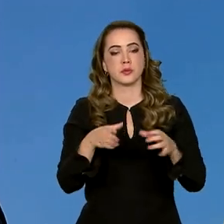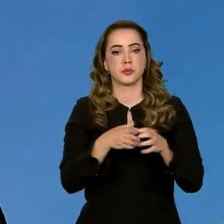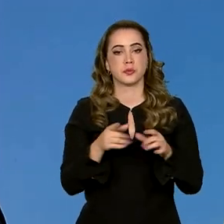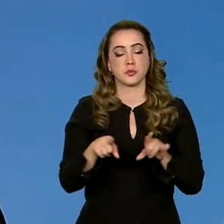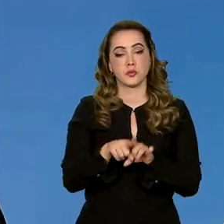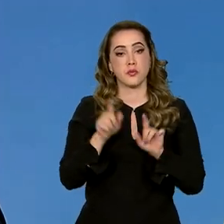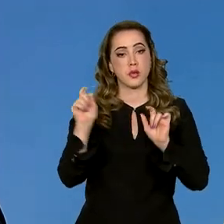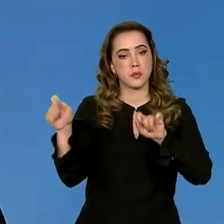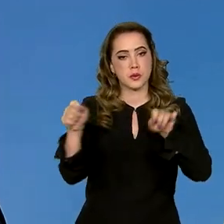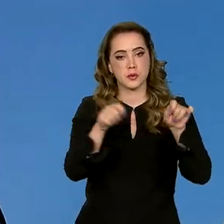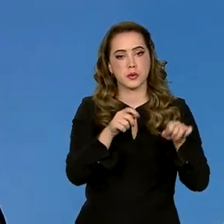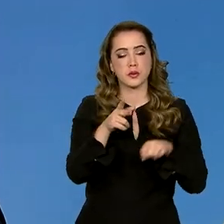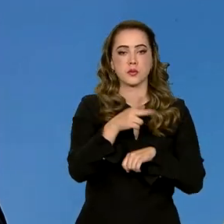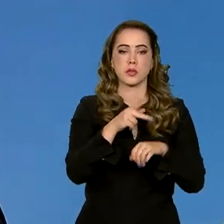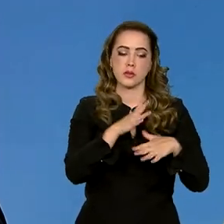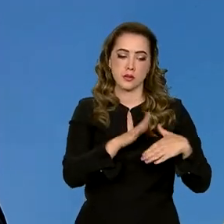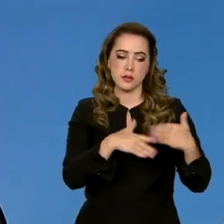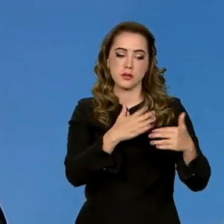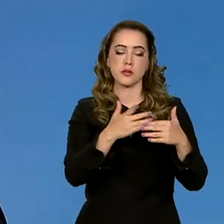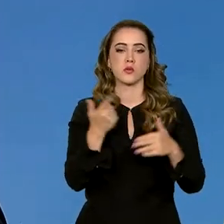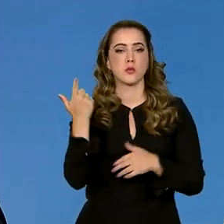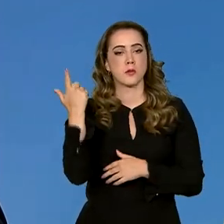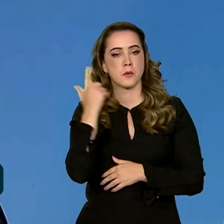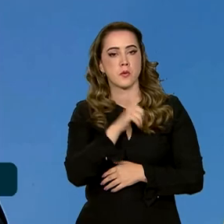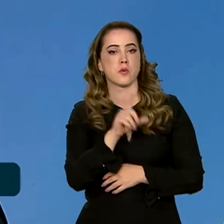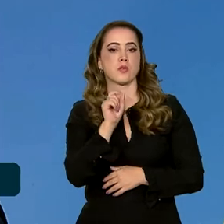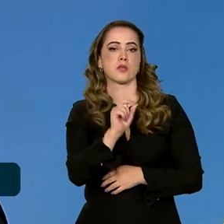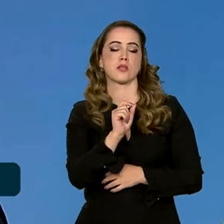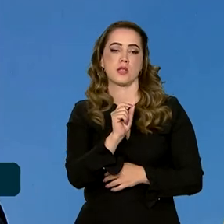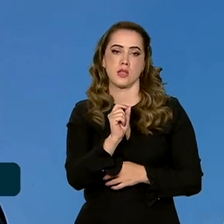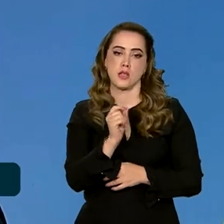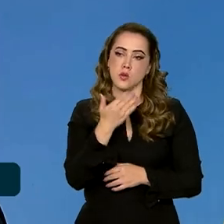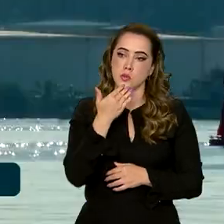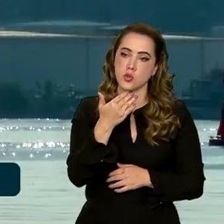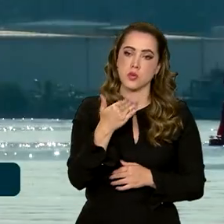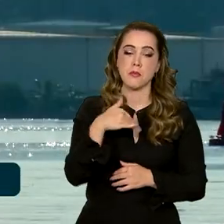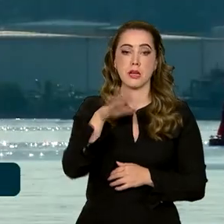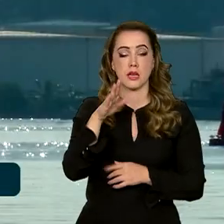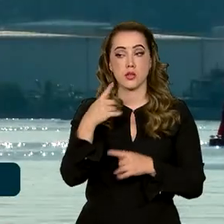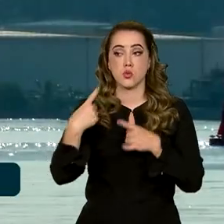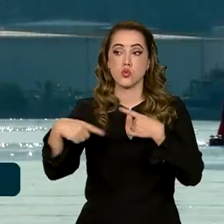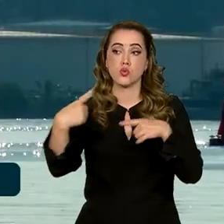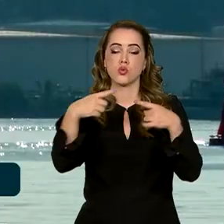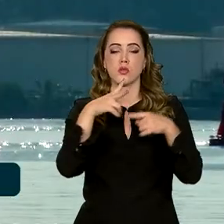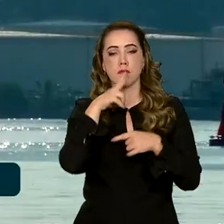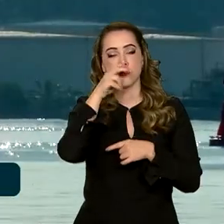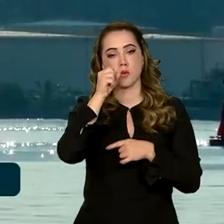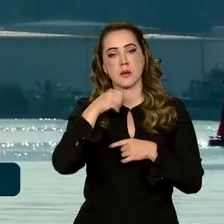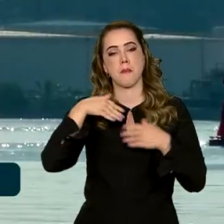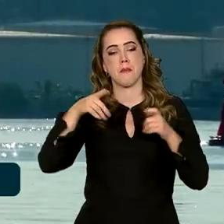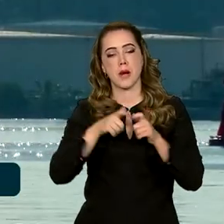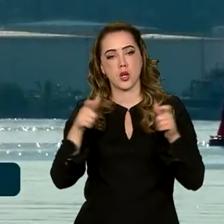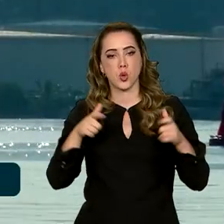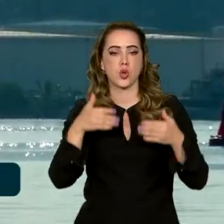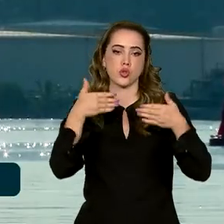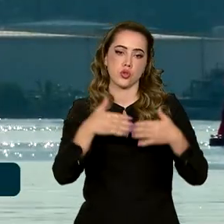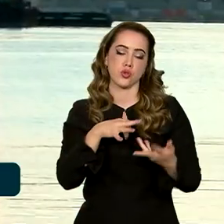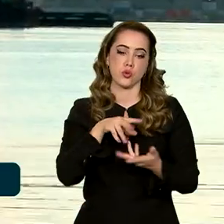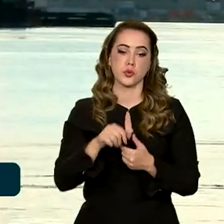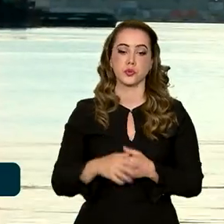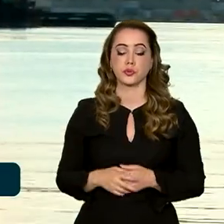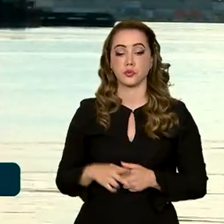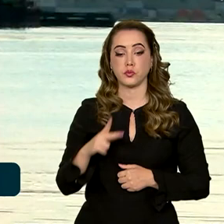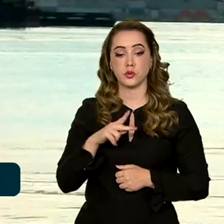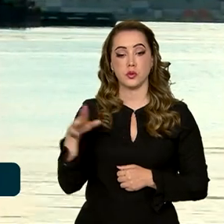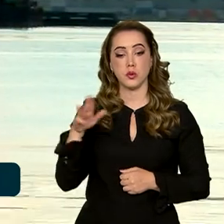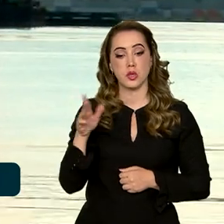maneira dos países em desenvolvimento adquirirem um poder de barganha mais amplo. O presidente Lula também vai participar de bilaterais